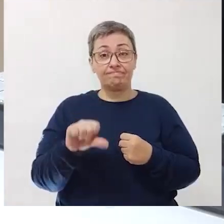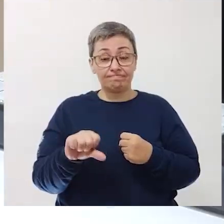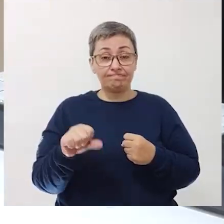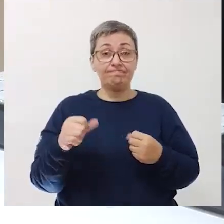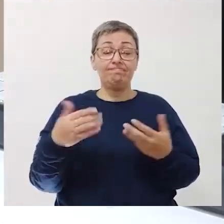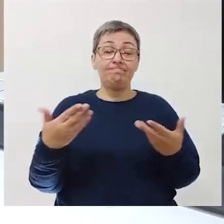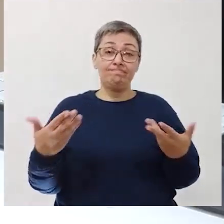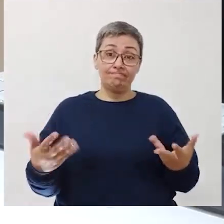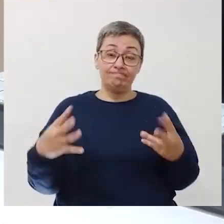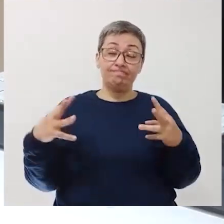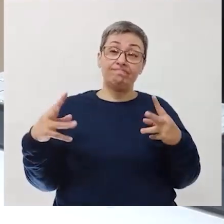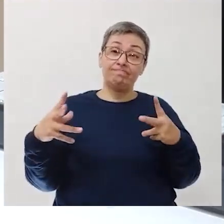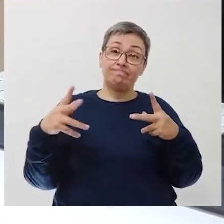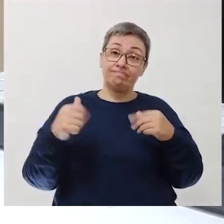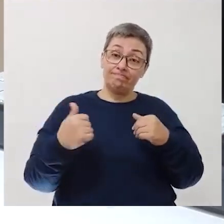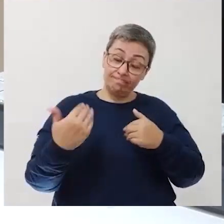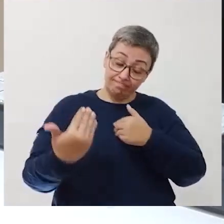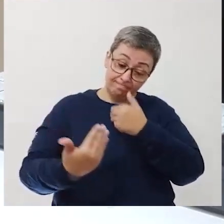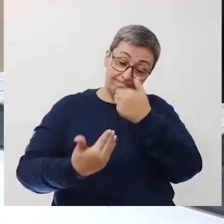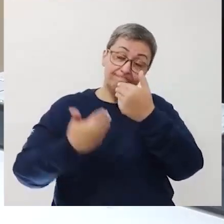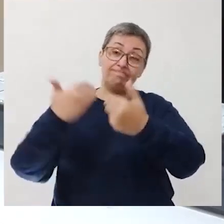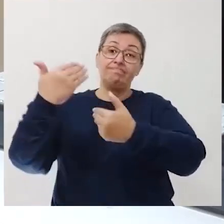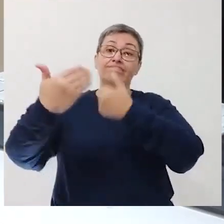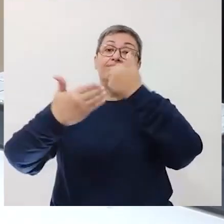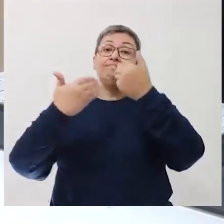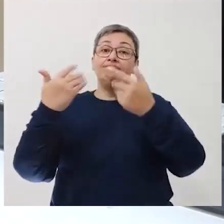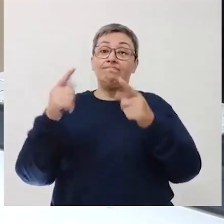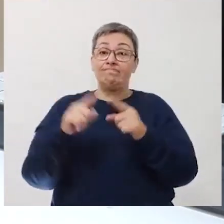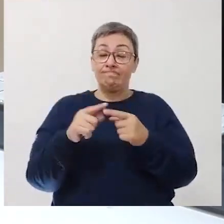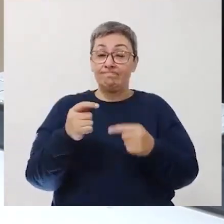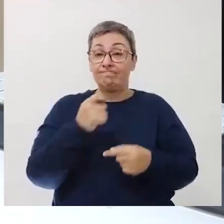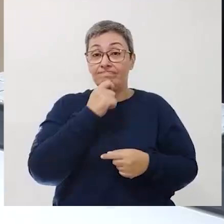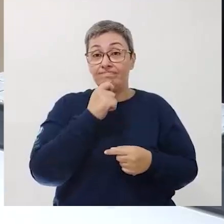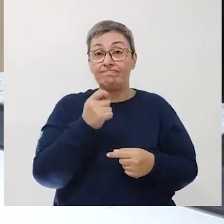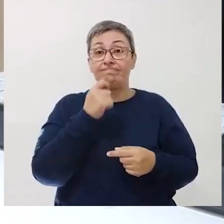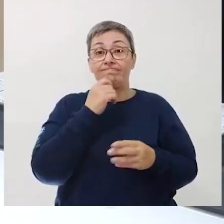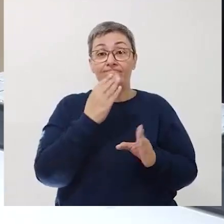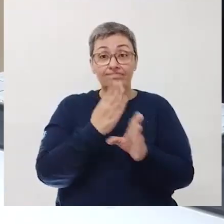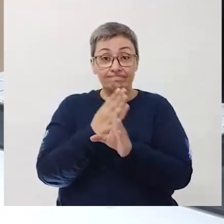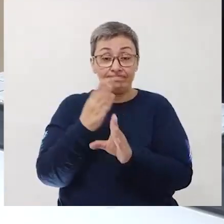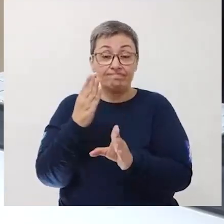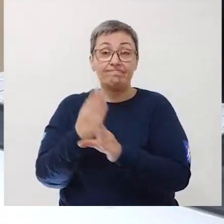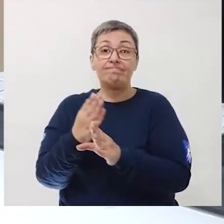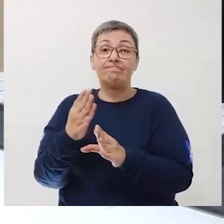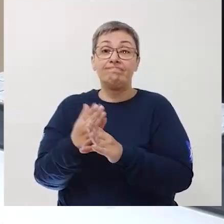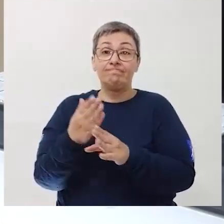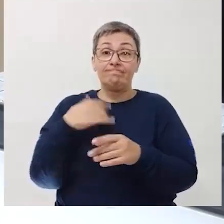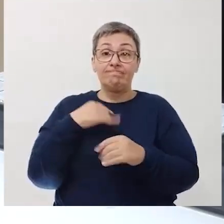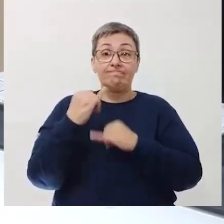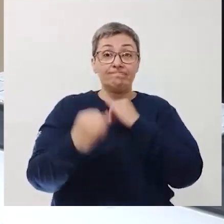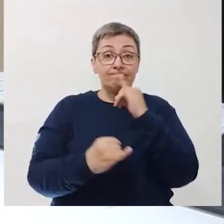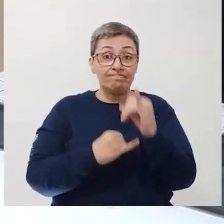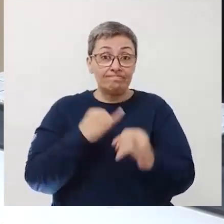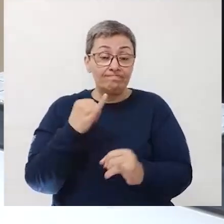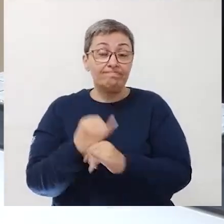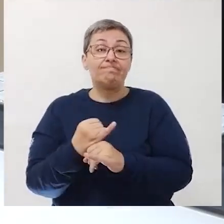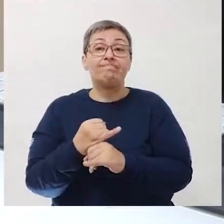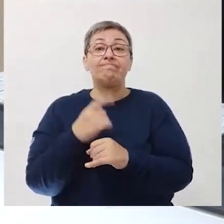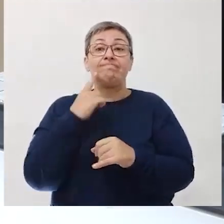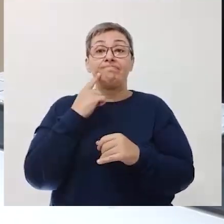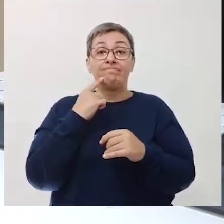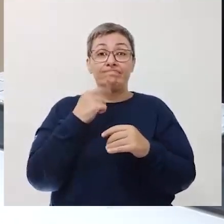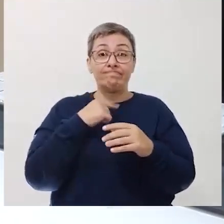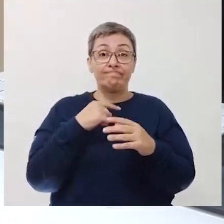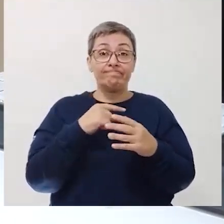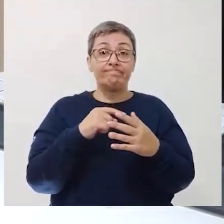Apesar de todo o avanço ainda encontramos na internet